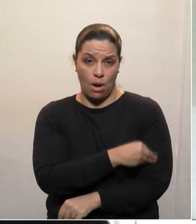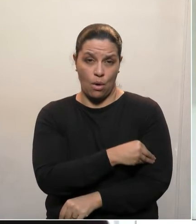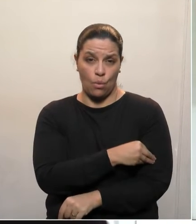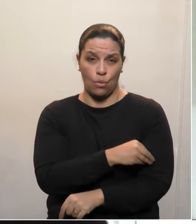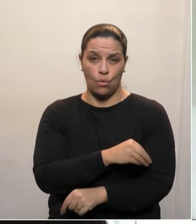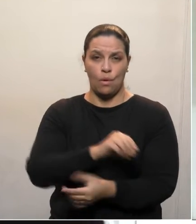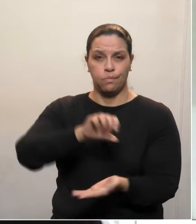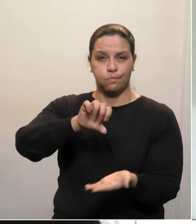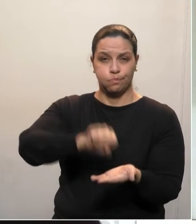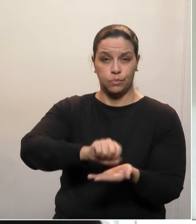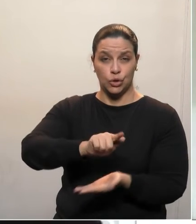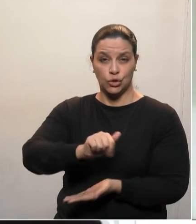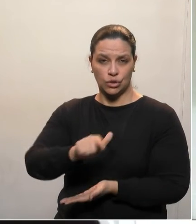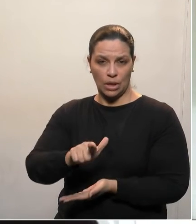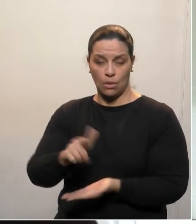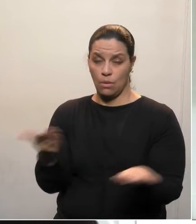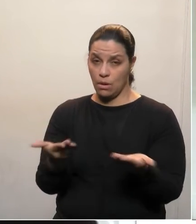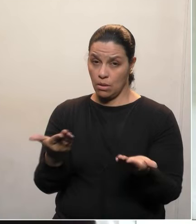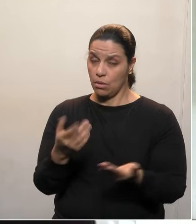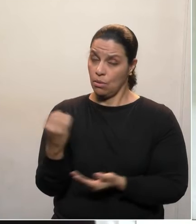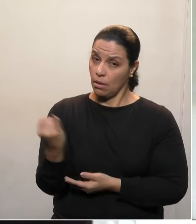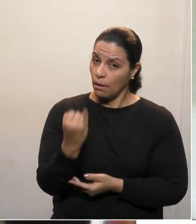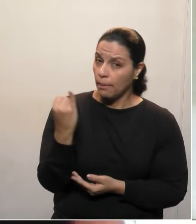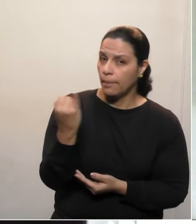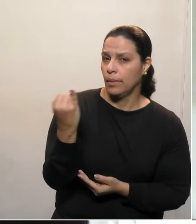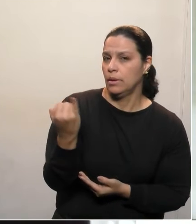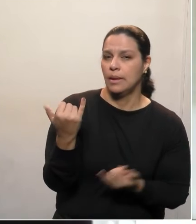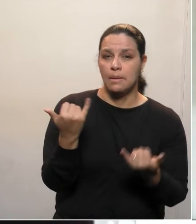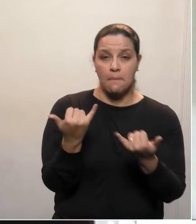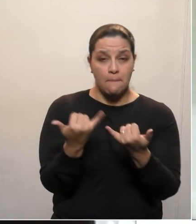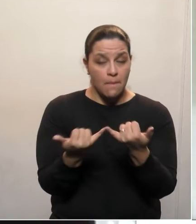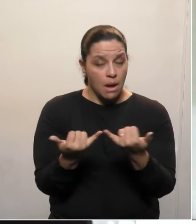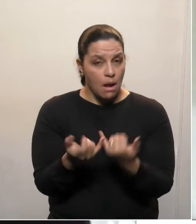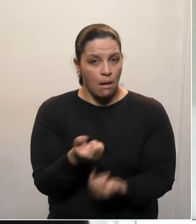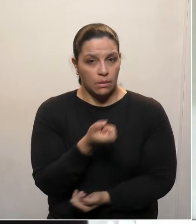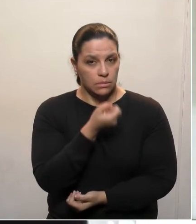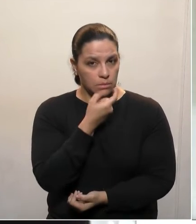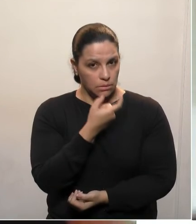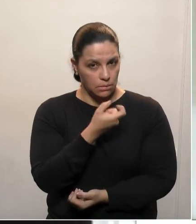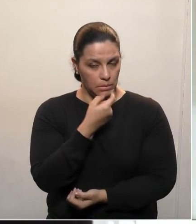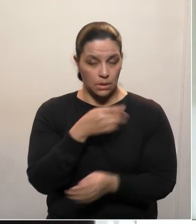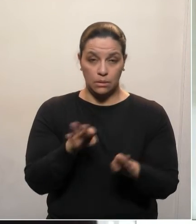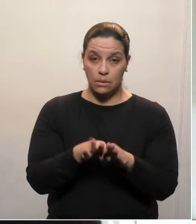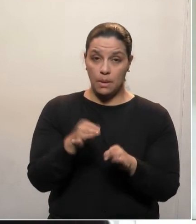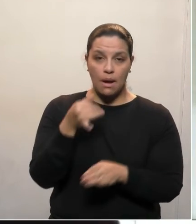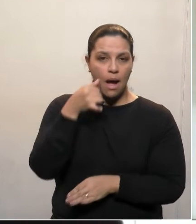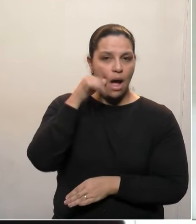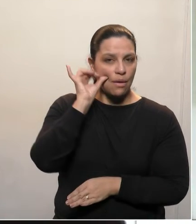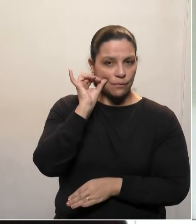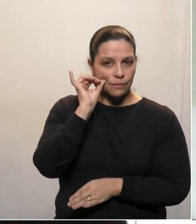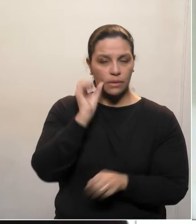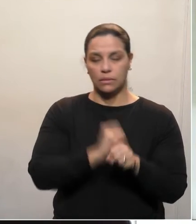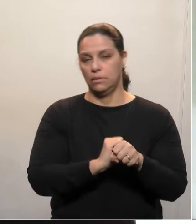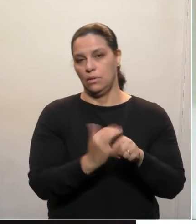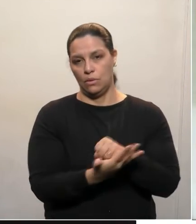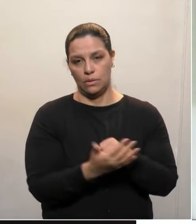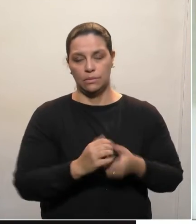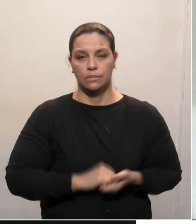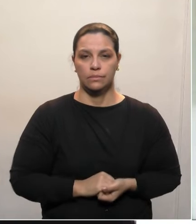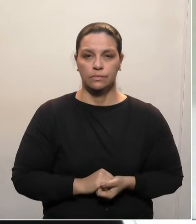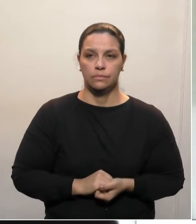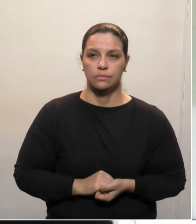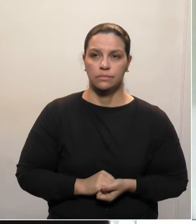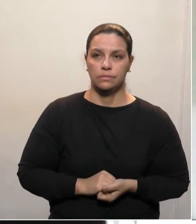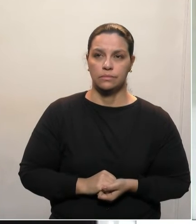ele é, nesse momento, é como um medicamento de prevenção contra o coronavírus.